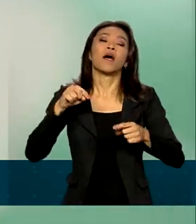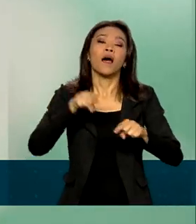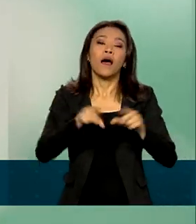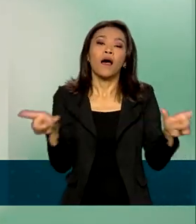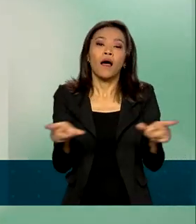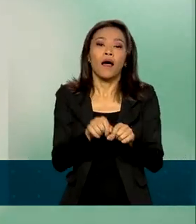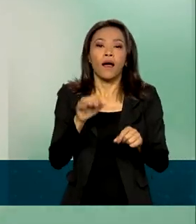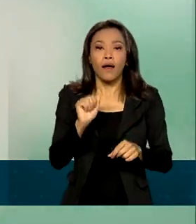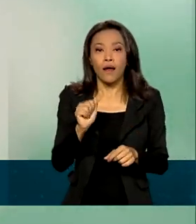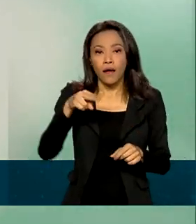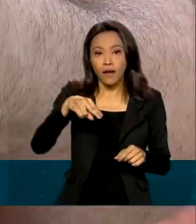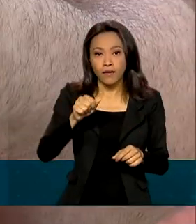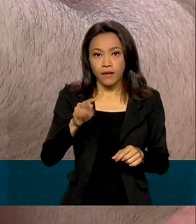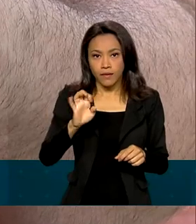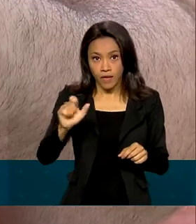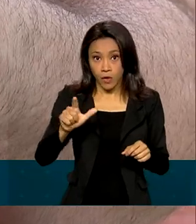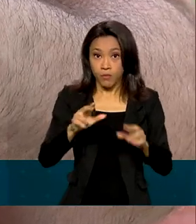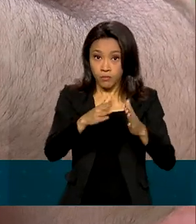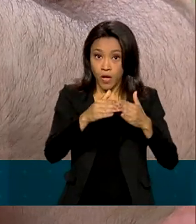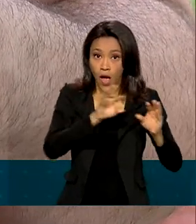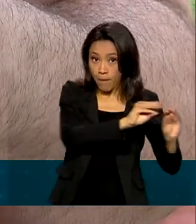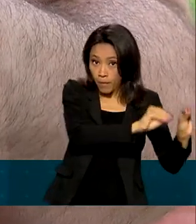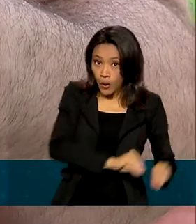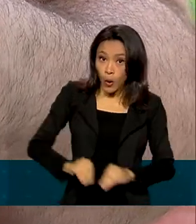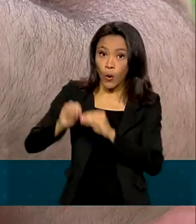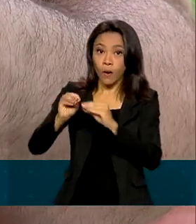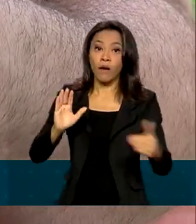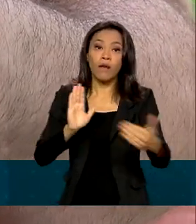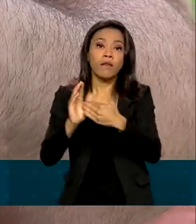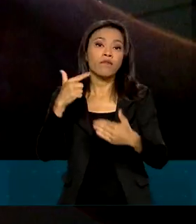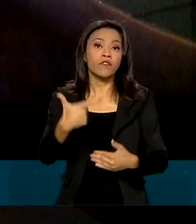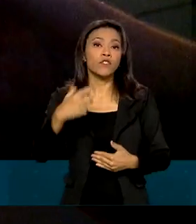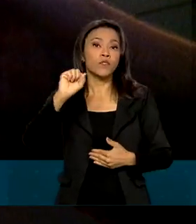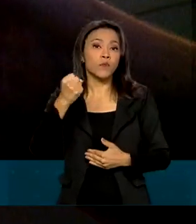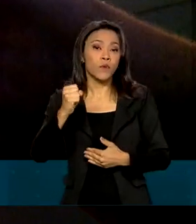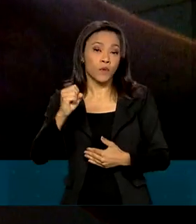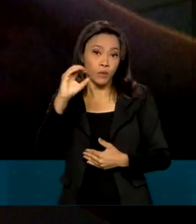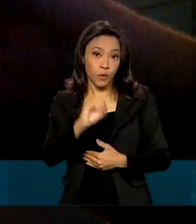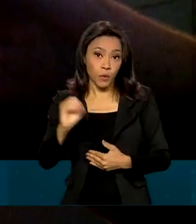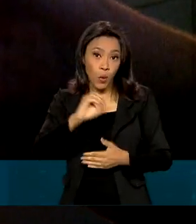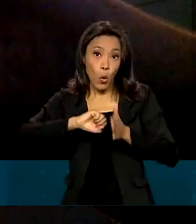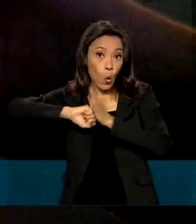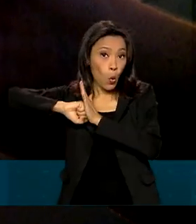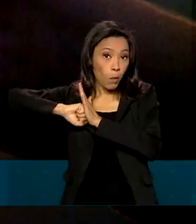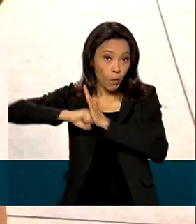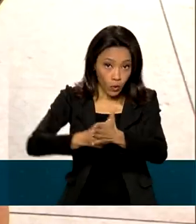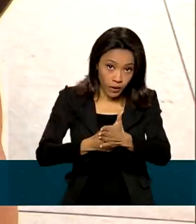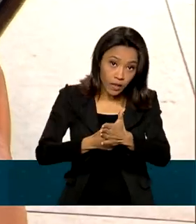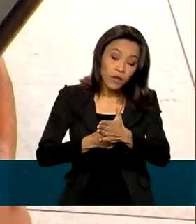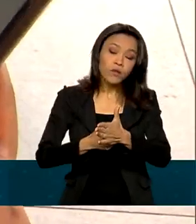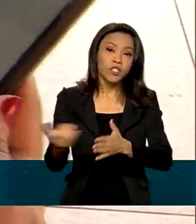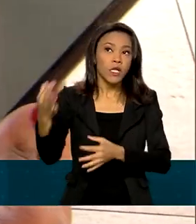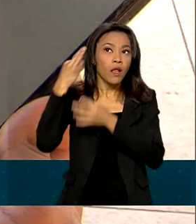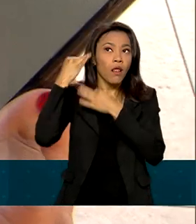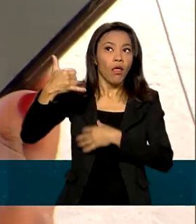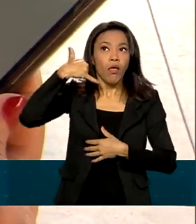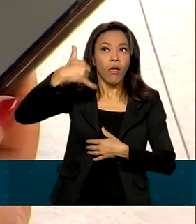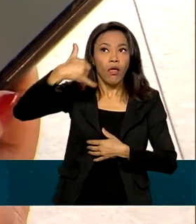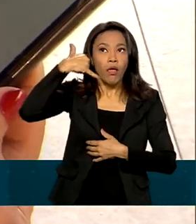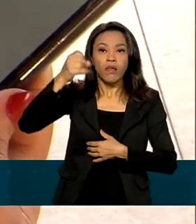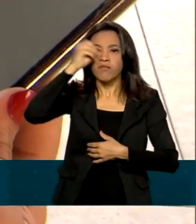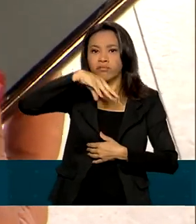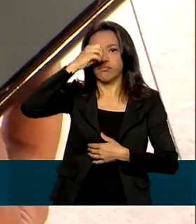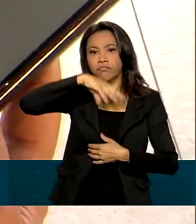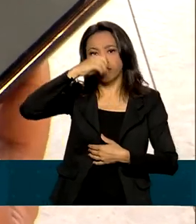prorrogar até 28 de outubro a medida que determina o bloqueio das ligações automáticas abusivas que são utilizadas